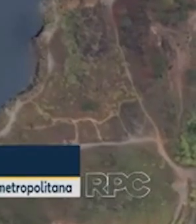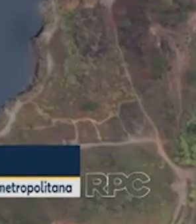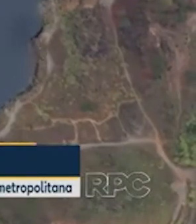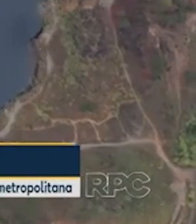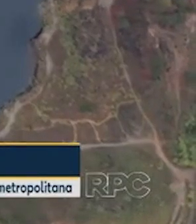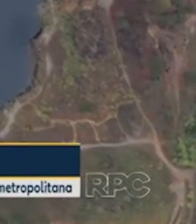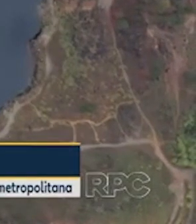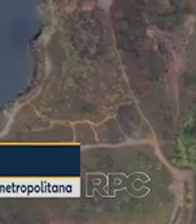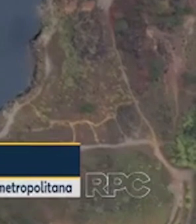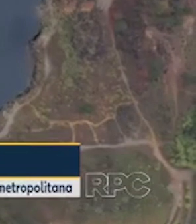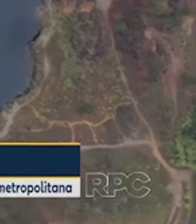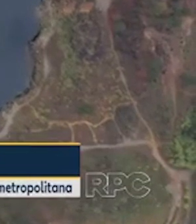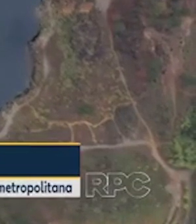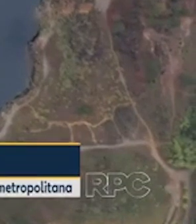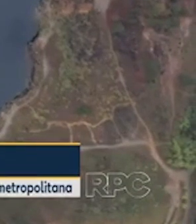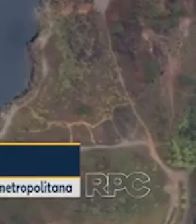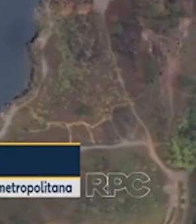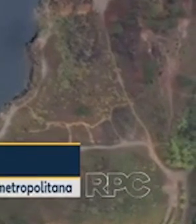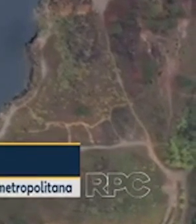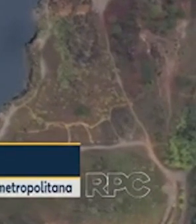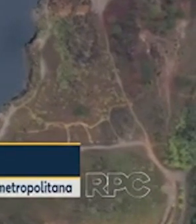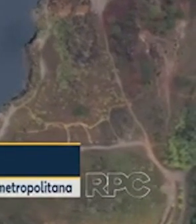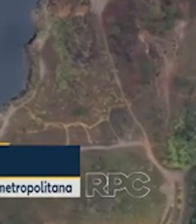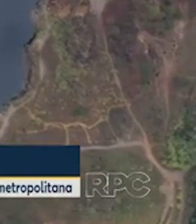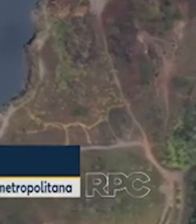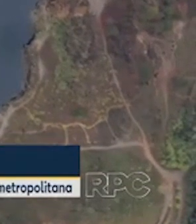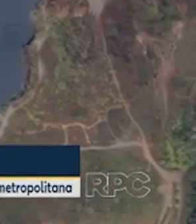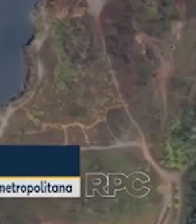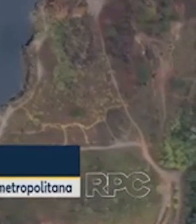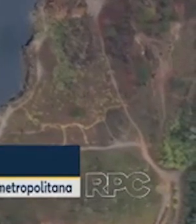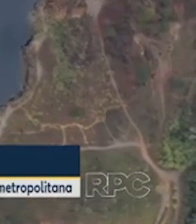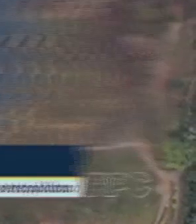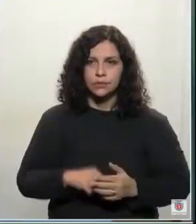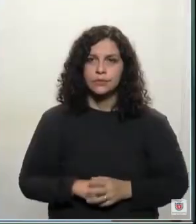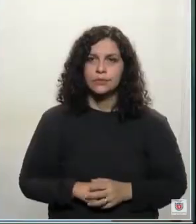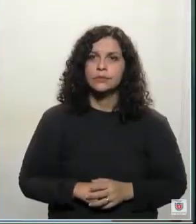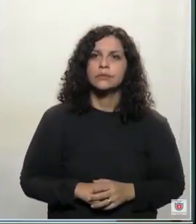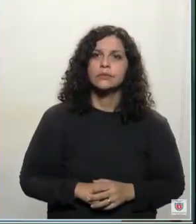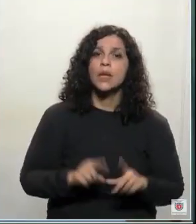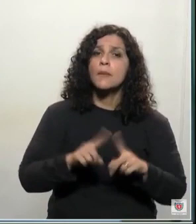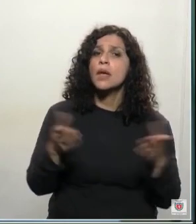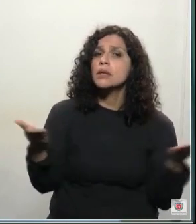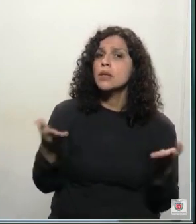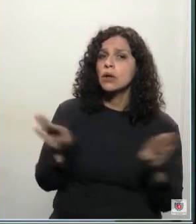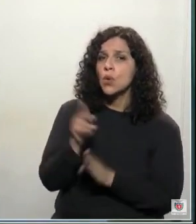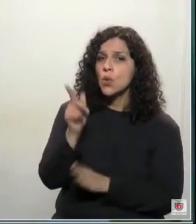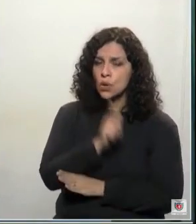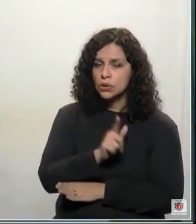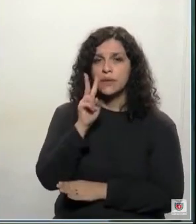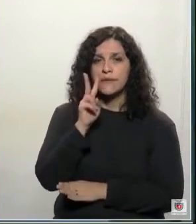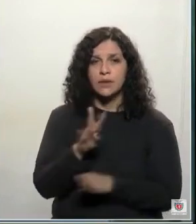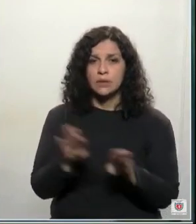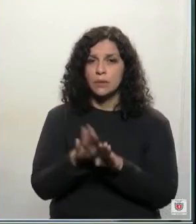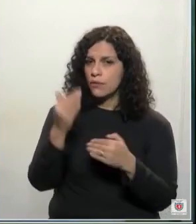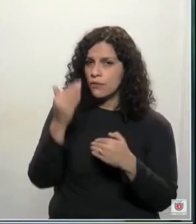do lago da pedreira deve ser reposta ao longo do tempo com a chuva e também com o aquífero que há na região. Eu consegui, tive,